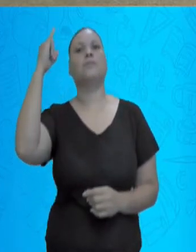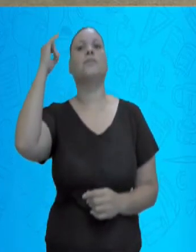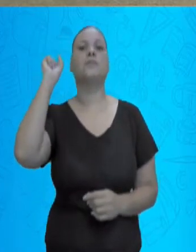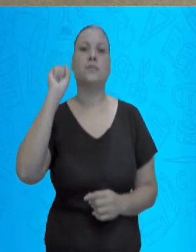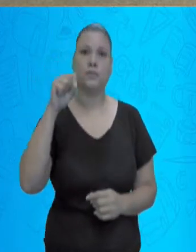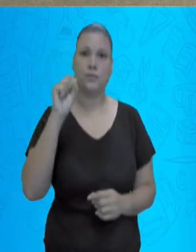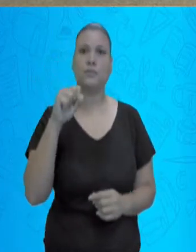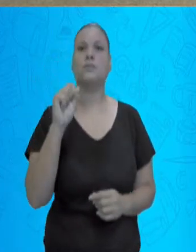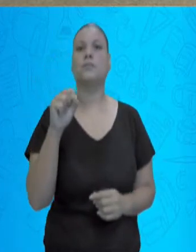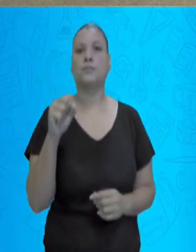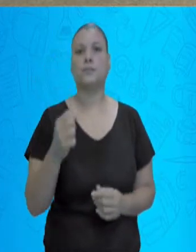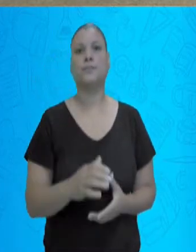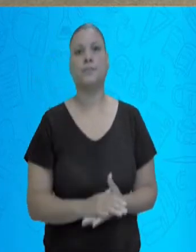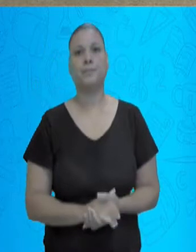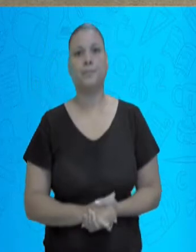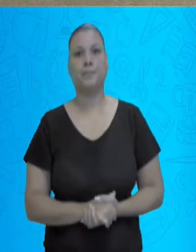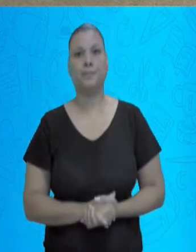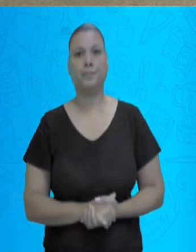importantes.